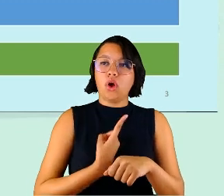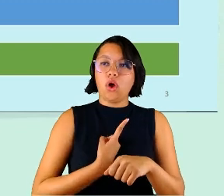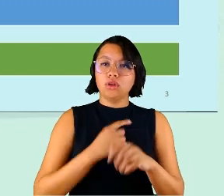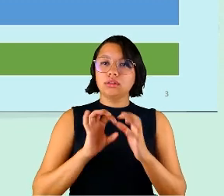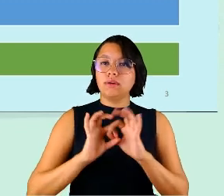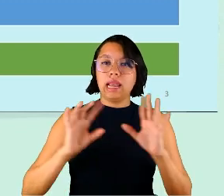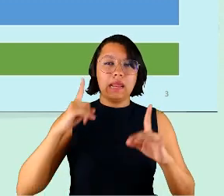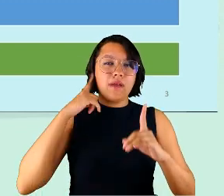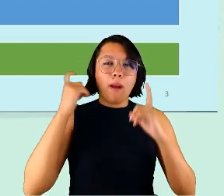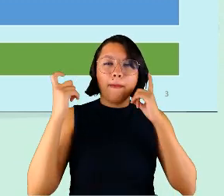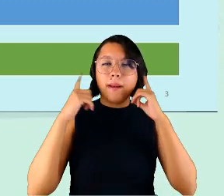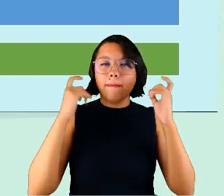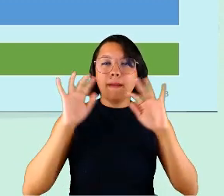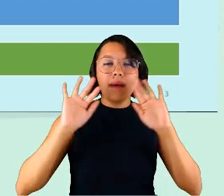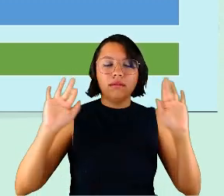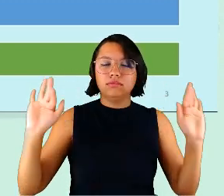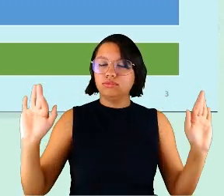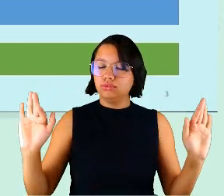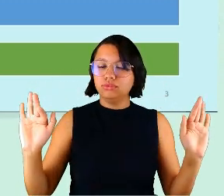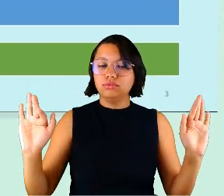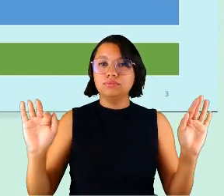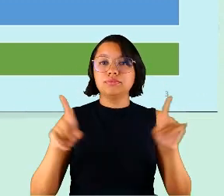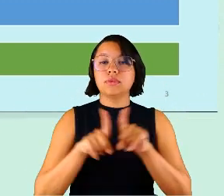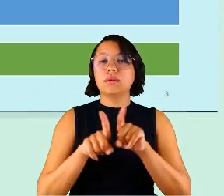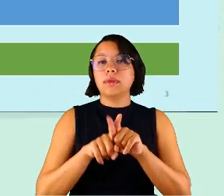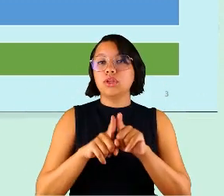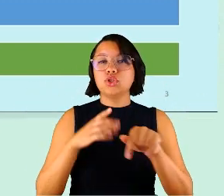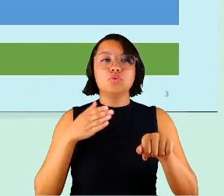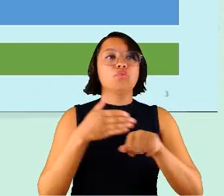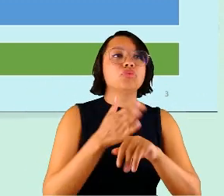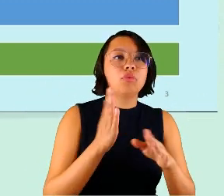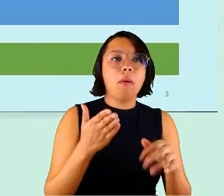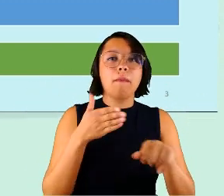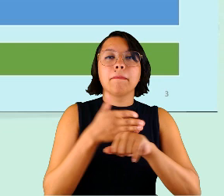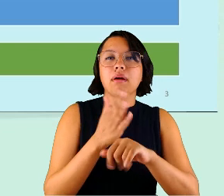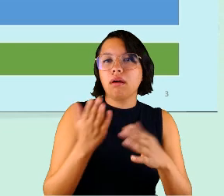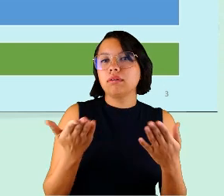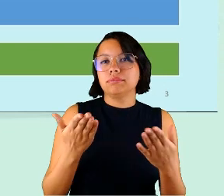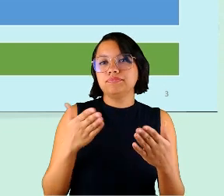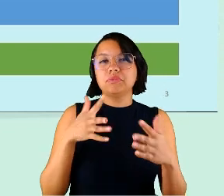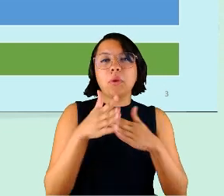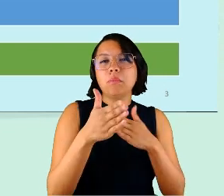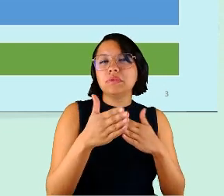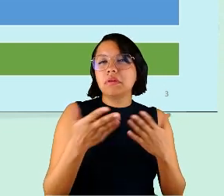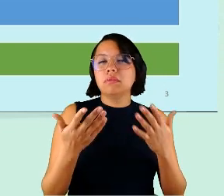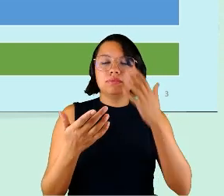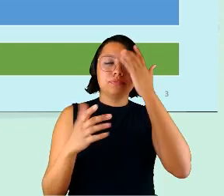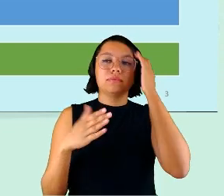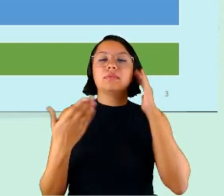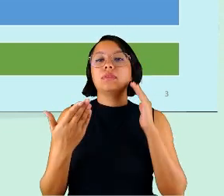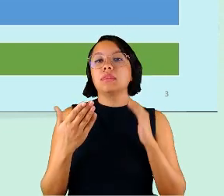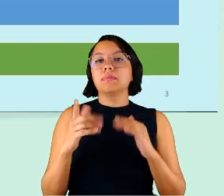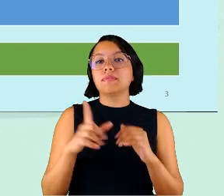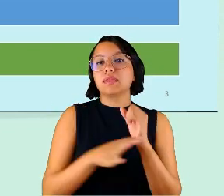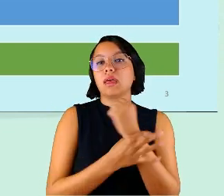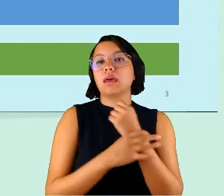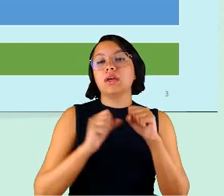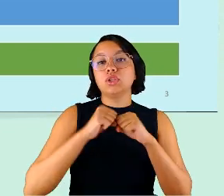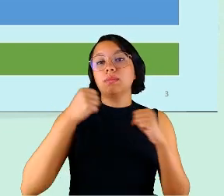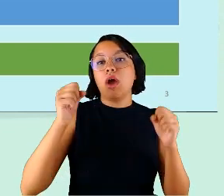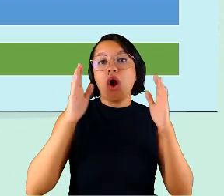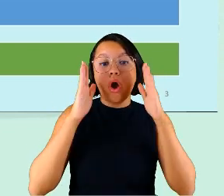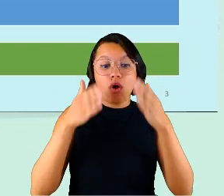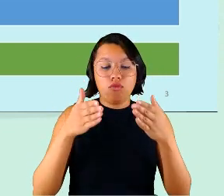também de interrupções. Então, isso garante maior concentração e aí